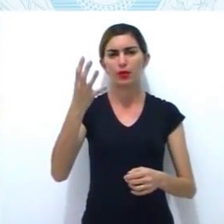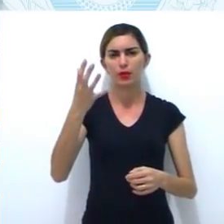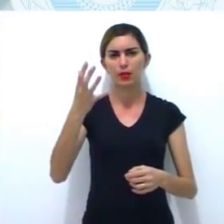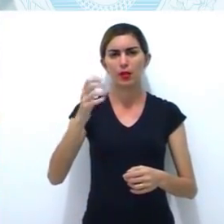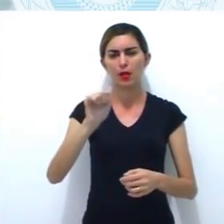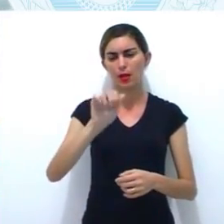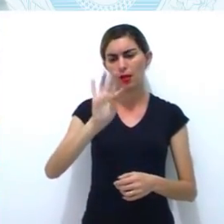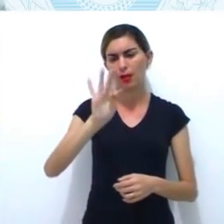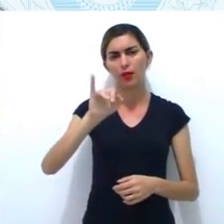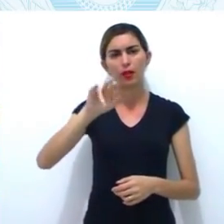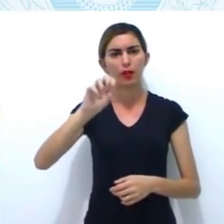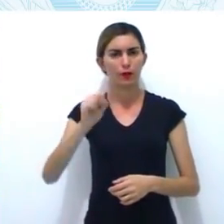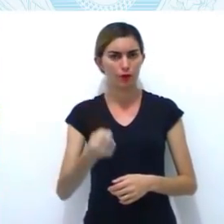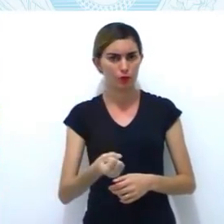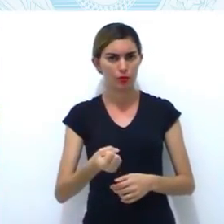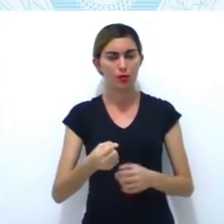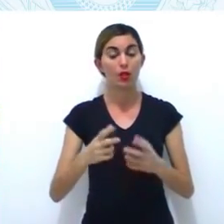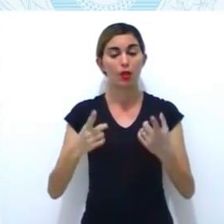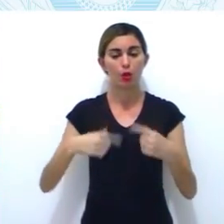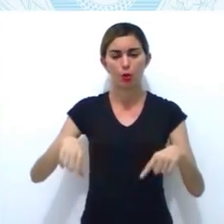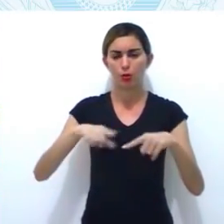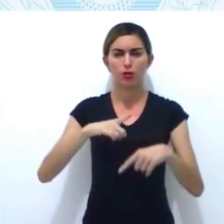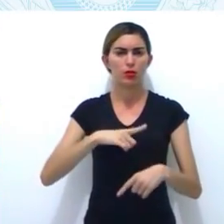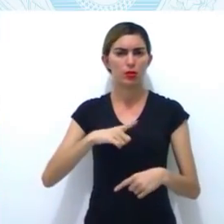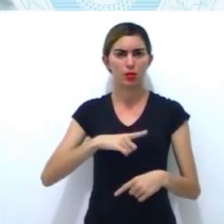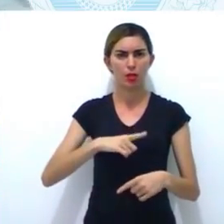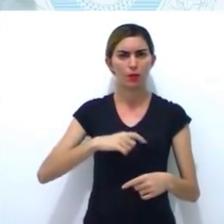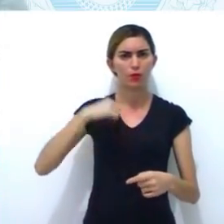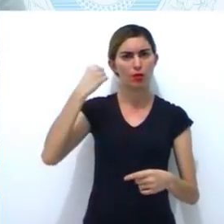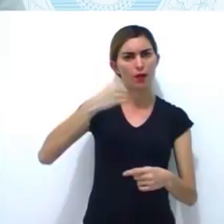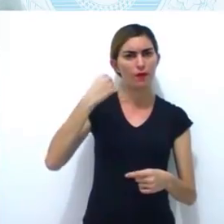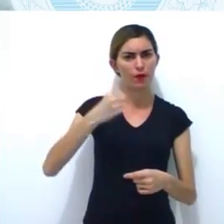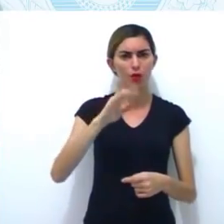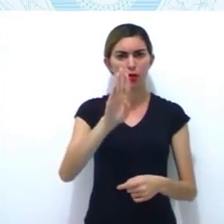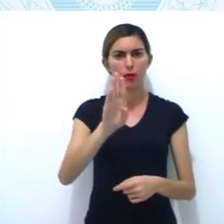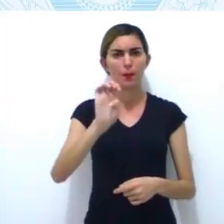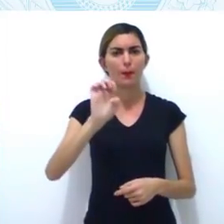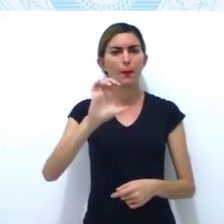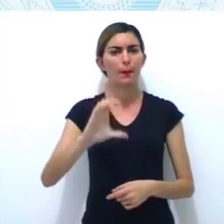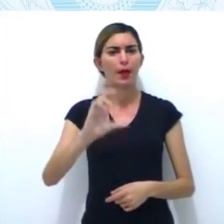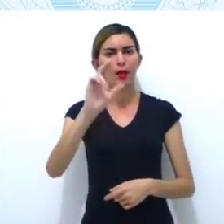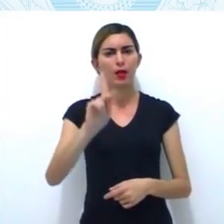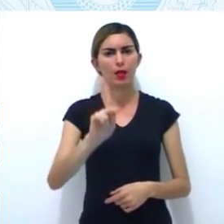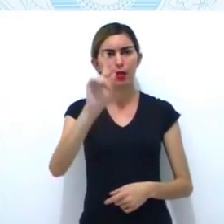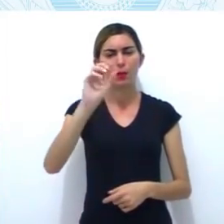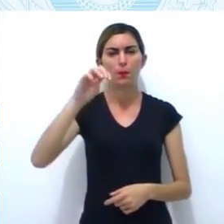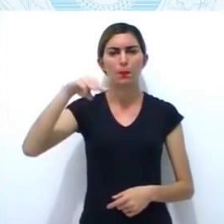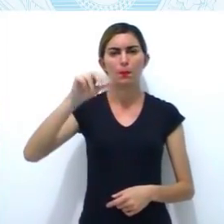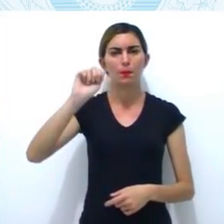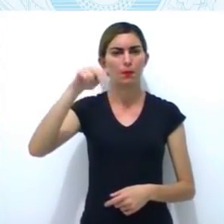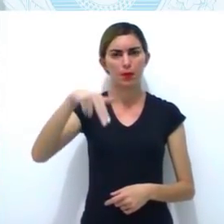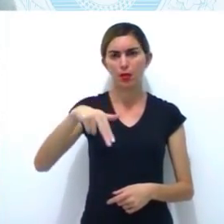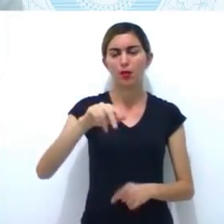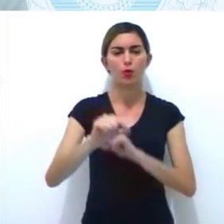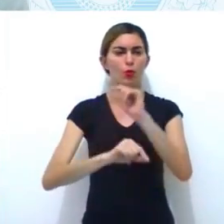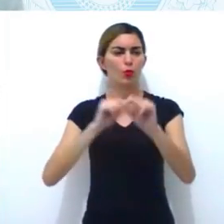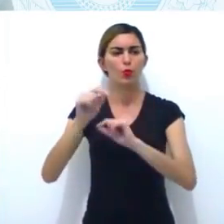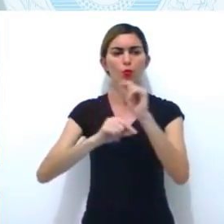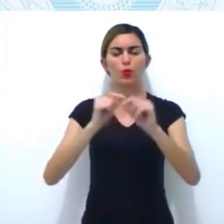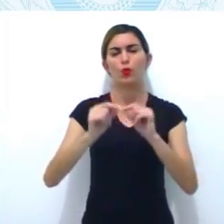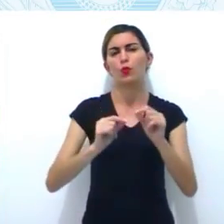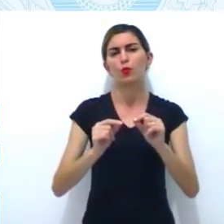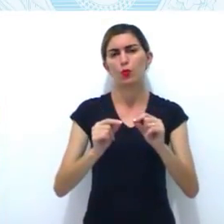obediência em sua principal pôr. Então, o objetivo principal disso aí